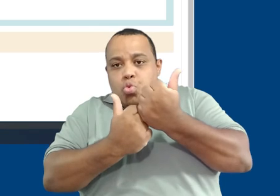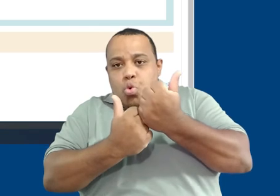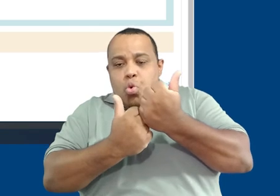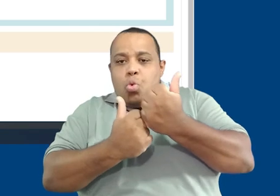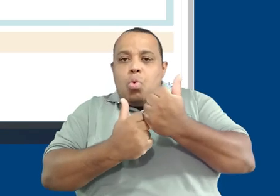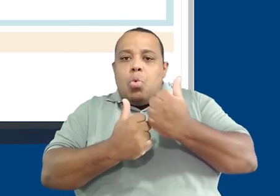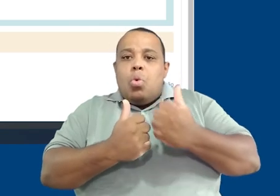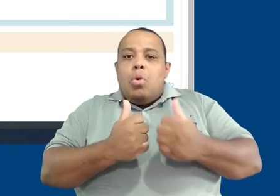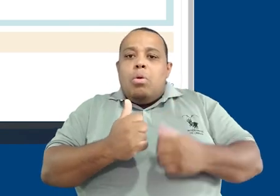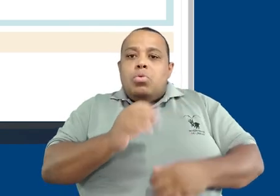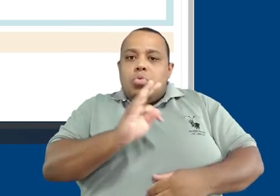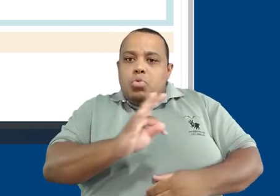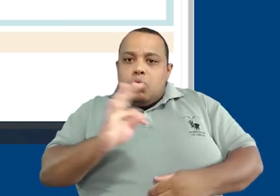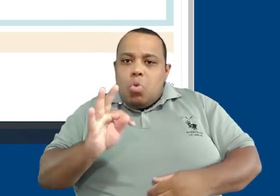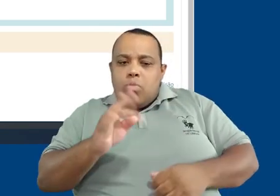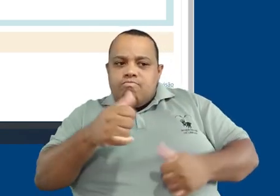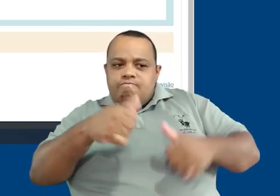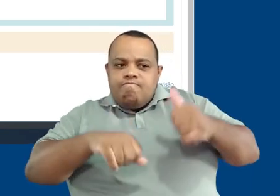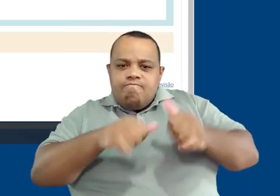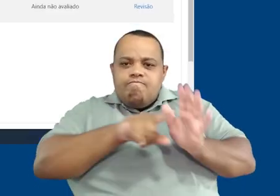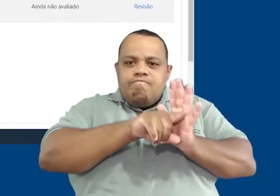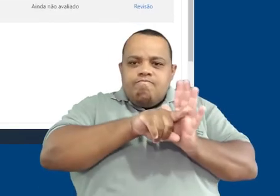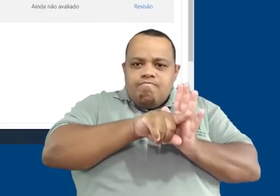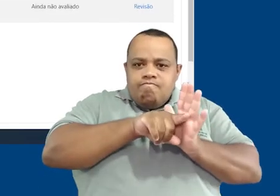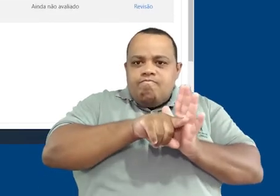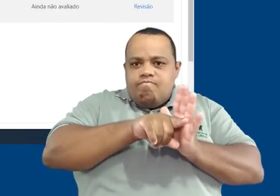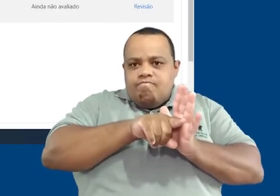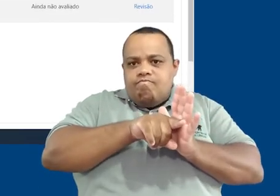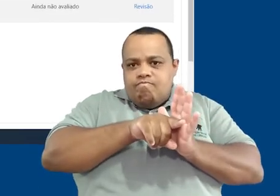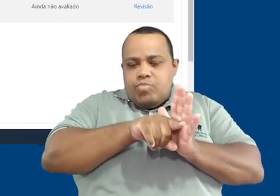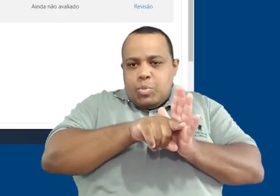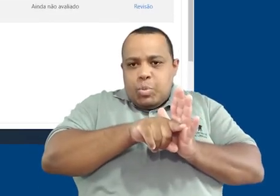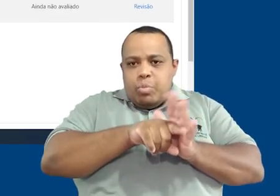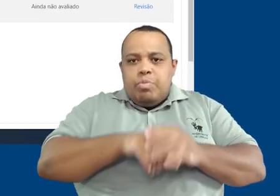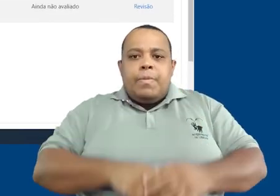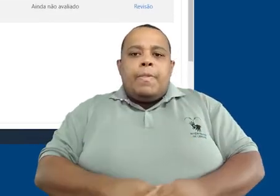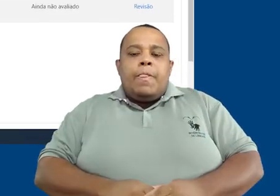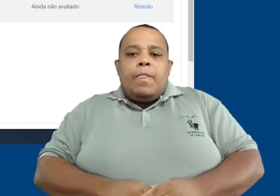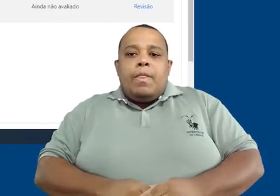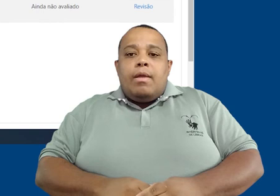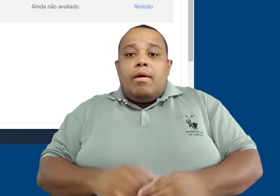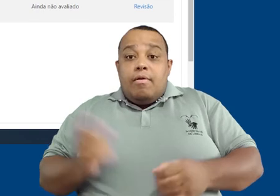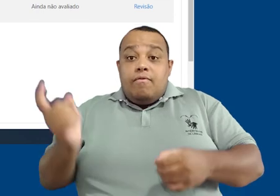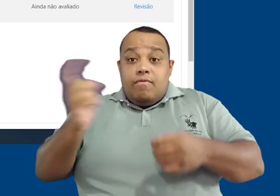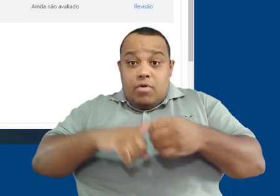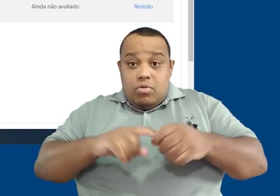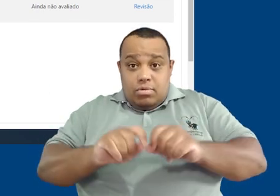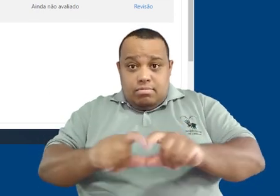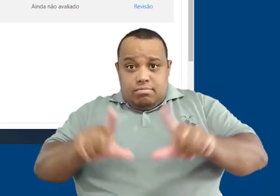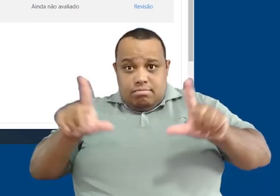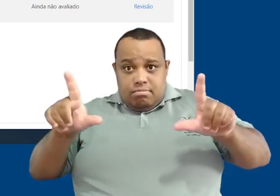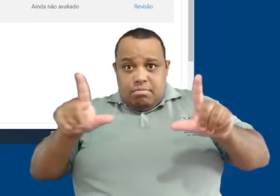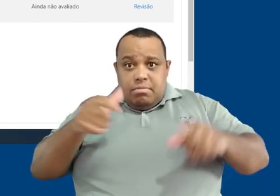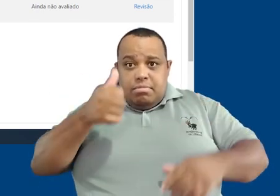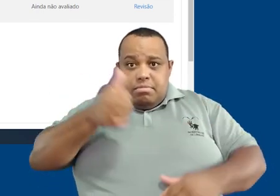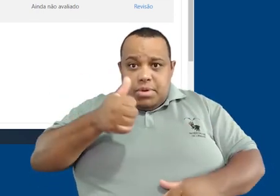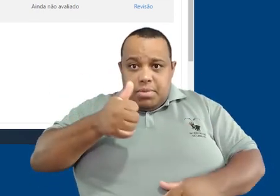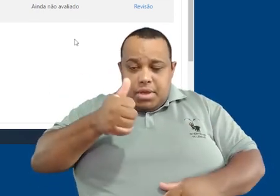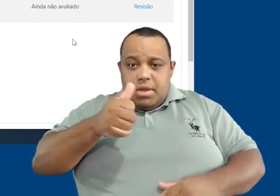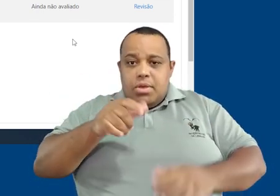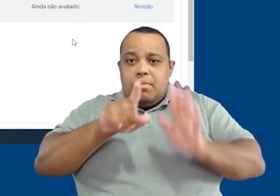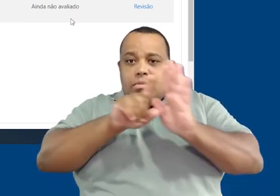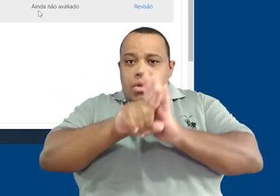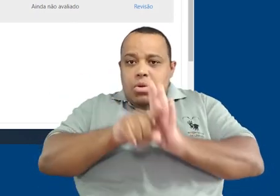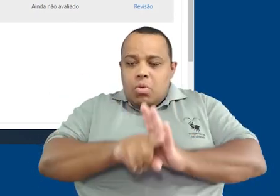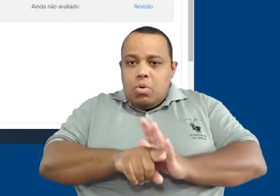Clicamos sobre o botão terminar revisão. E somos direcionados, novamente, para a página de entrada do questionário.